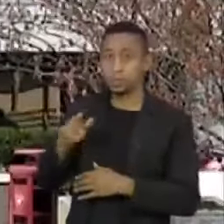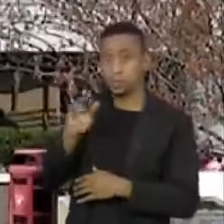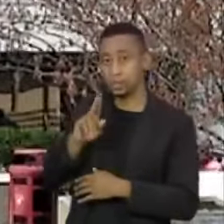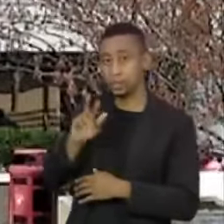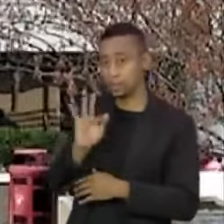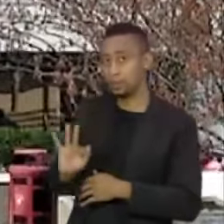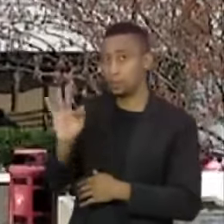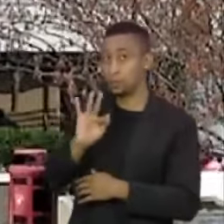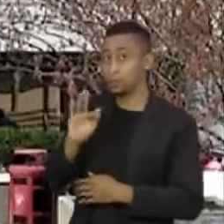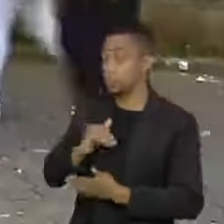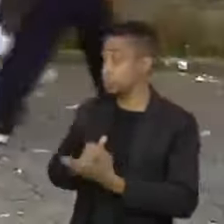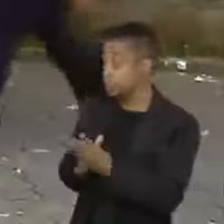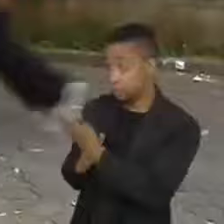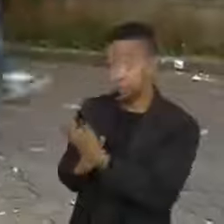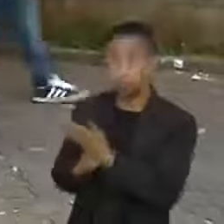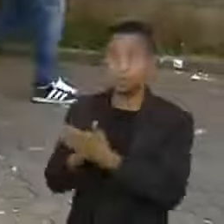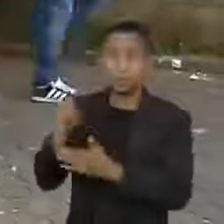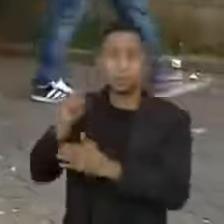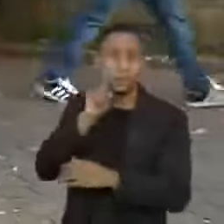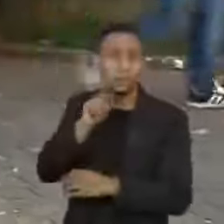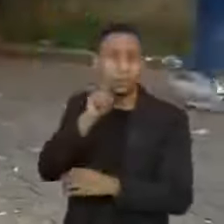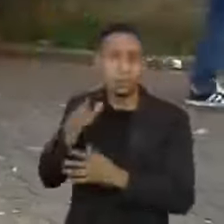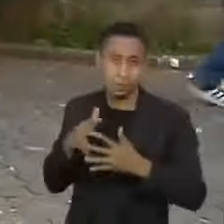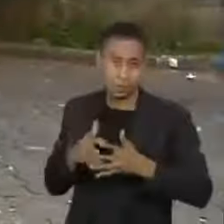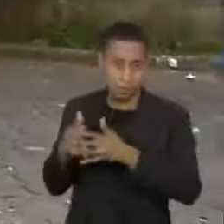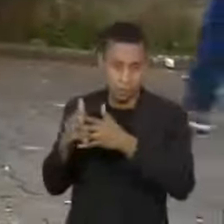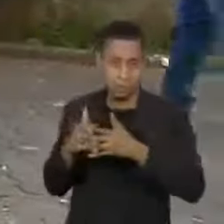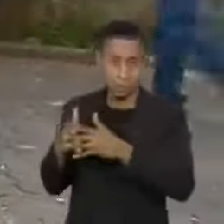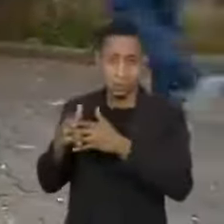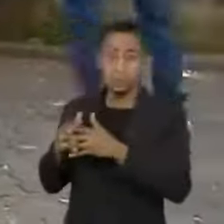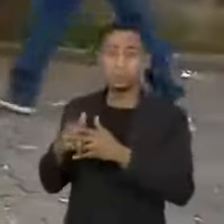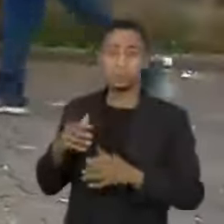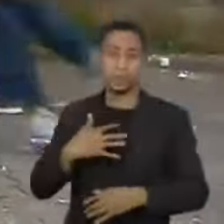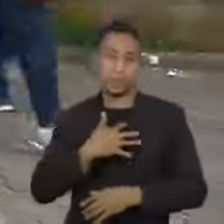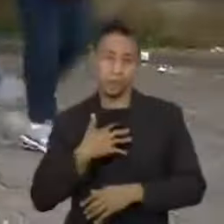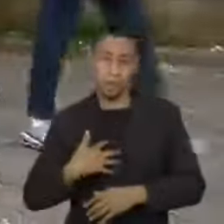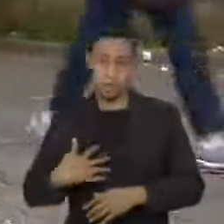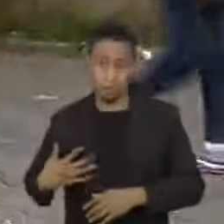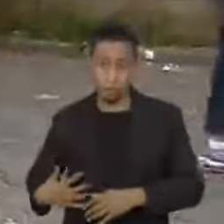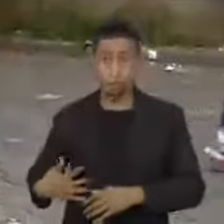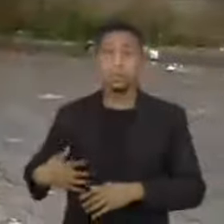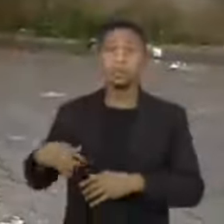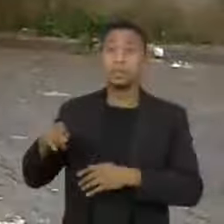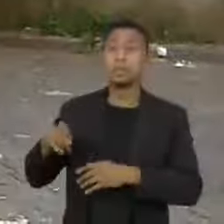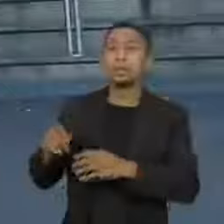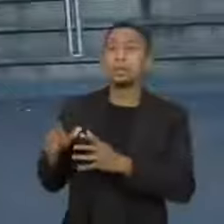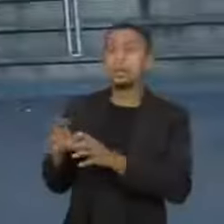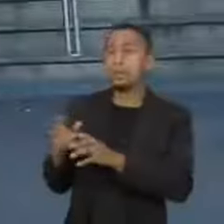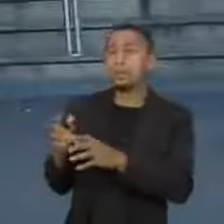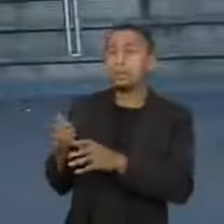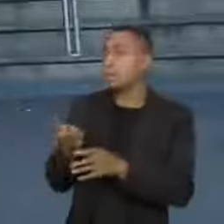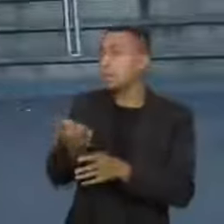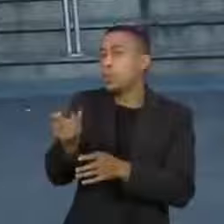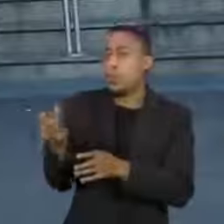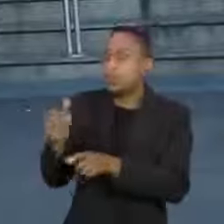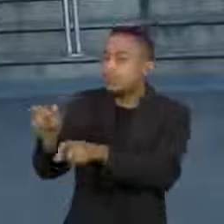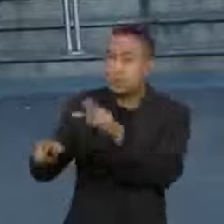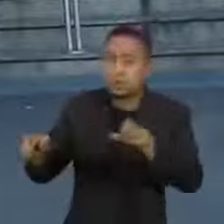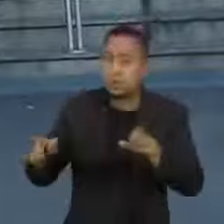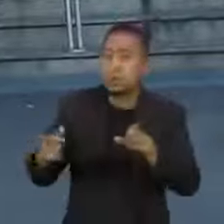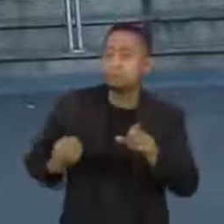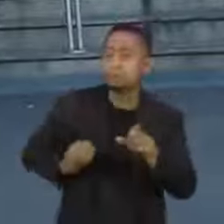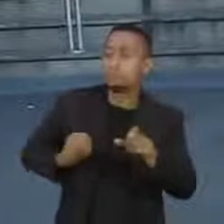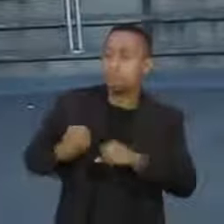da Universidade de Harvard. Em média, a redução da expectativa de vida em todo o Brasil será de quase dois